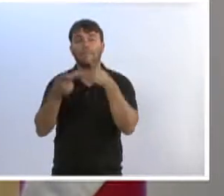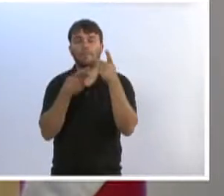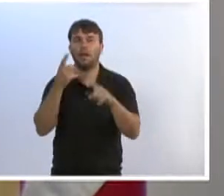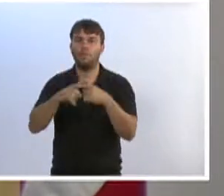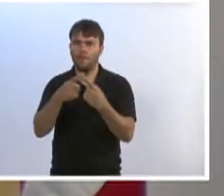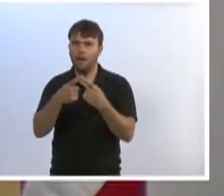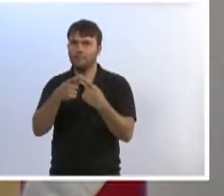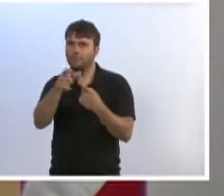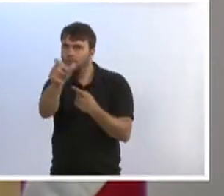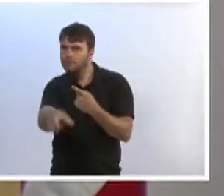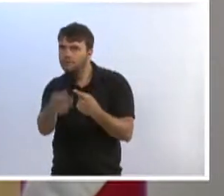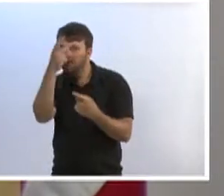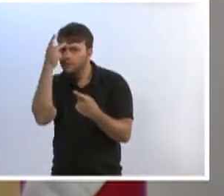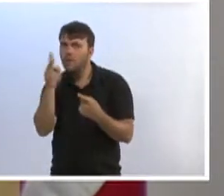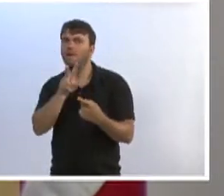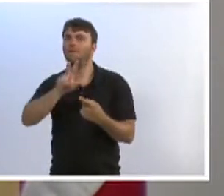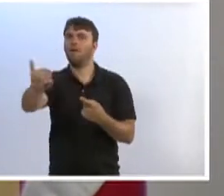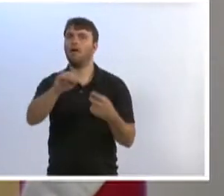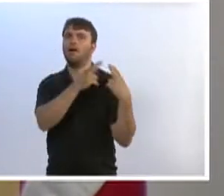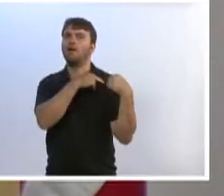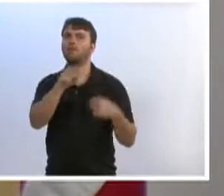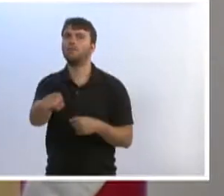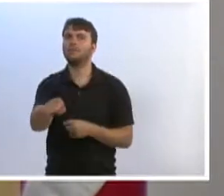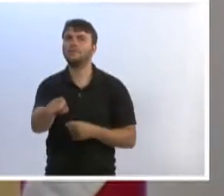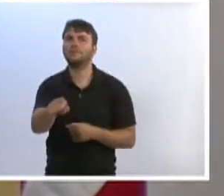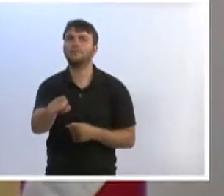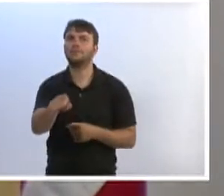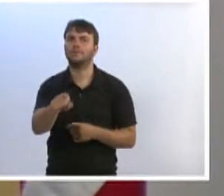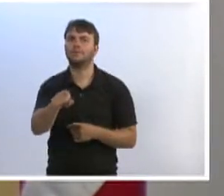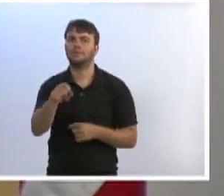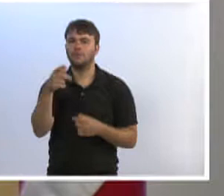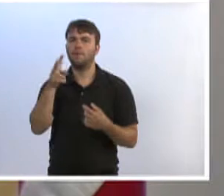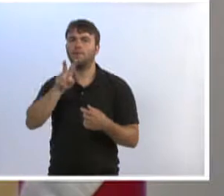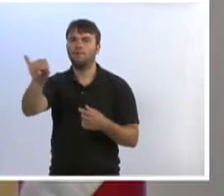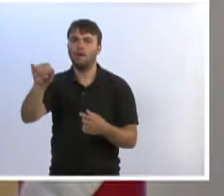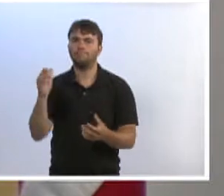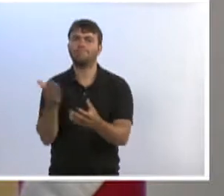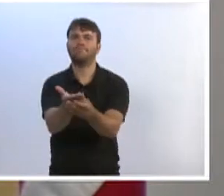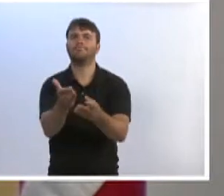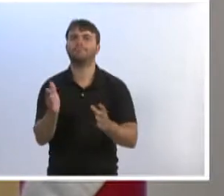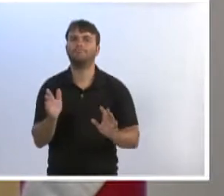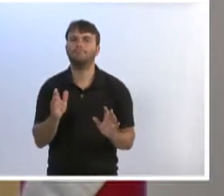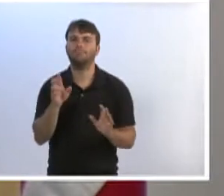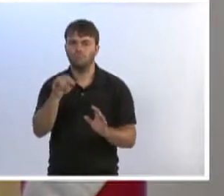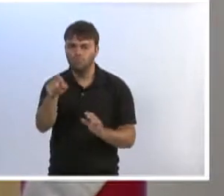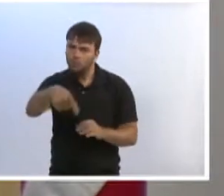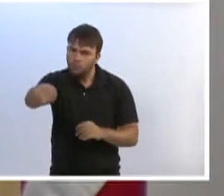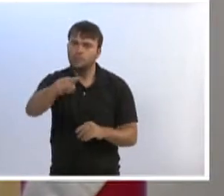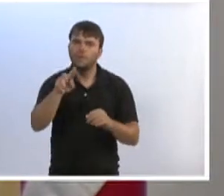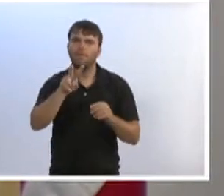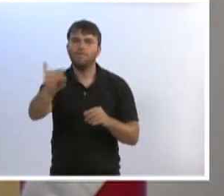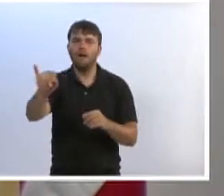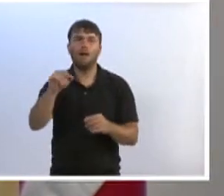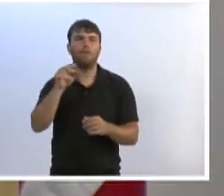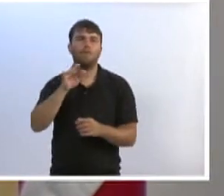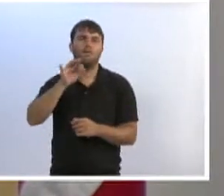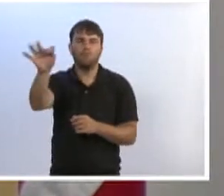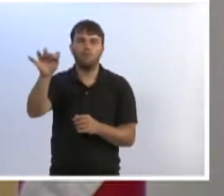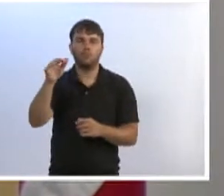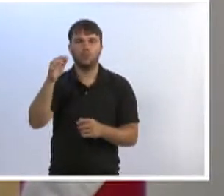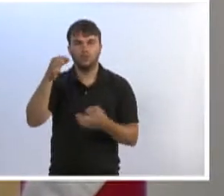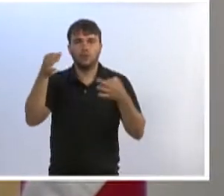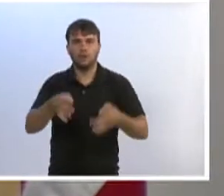responsabilizadas. Digo e repito, falem o que vocês quiserem falar, mas vocês serão responsabilizadas, certamente,